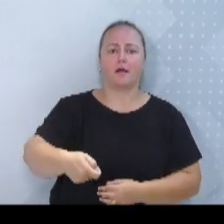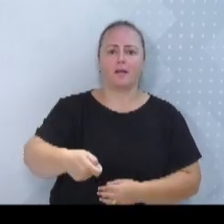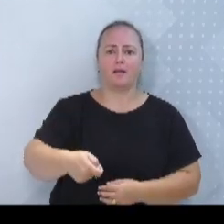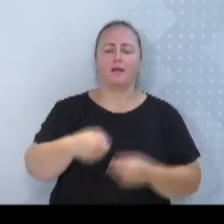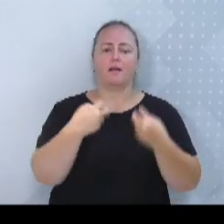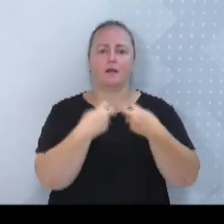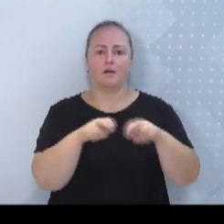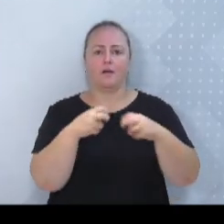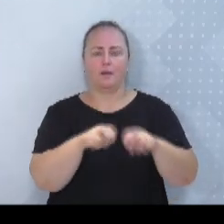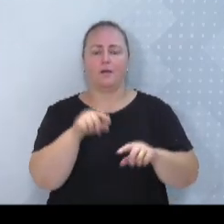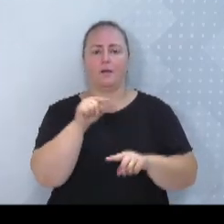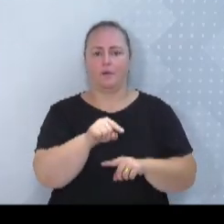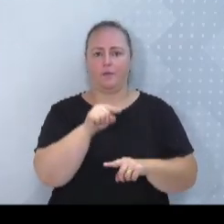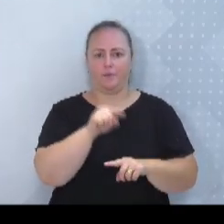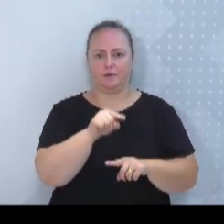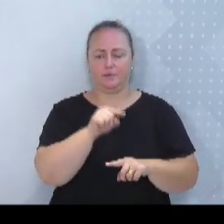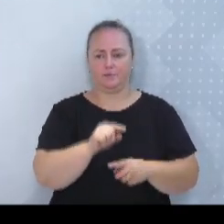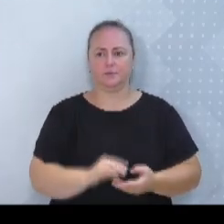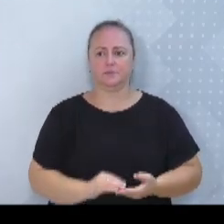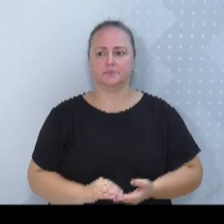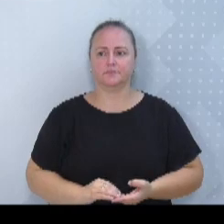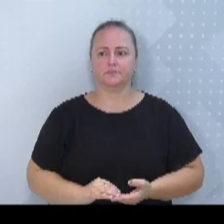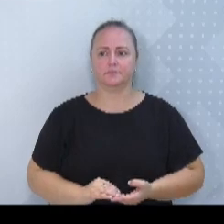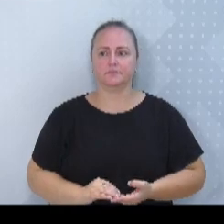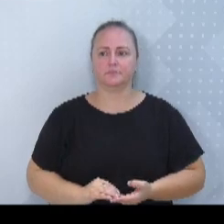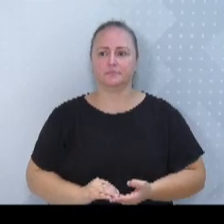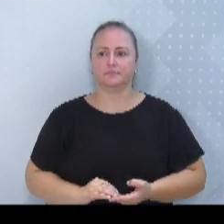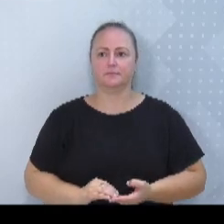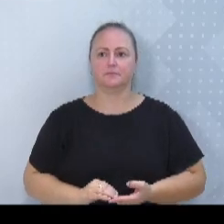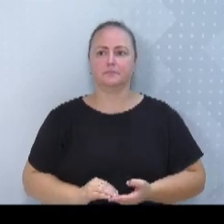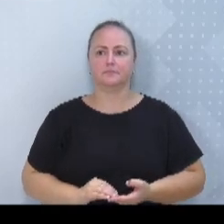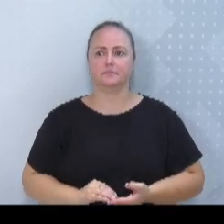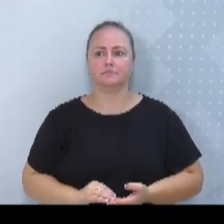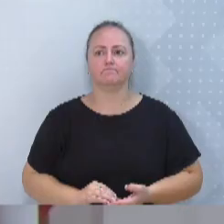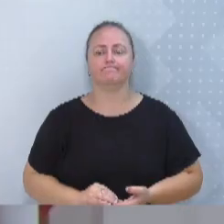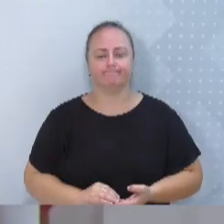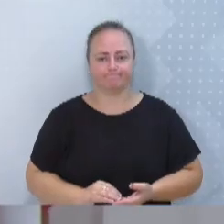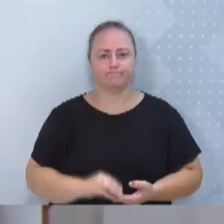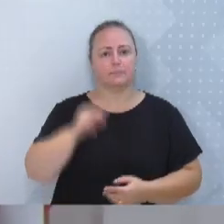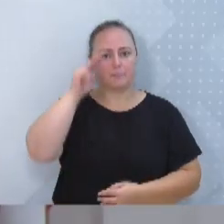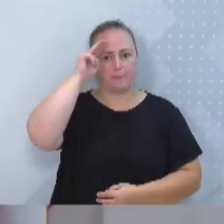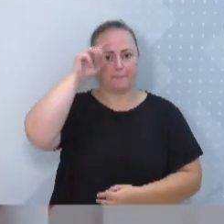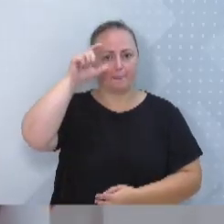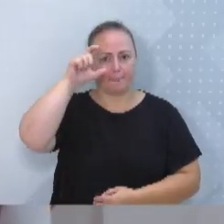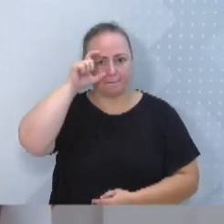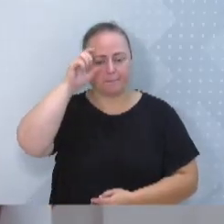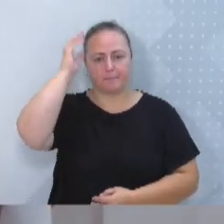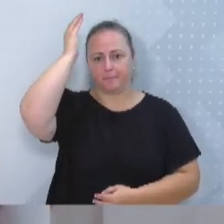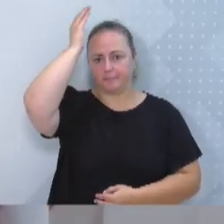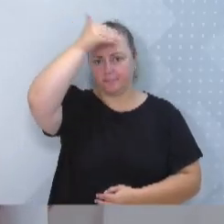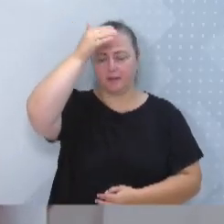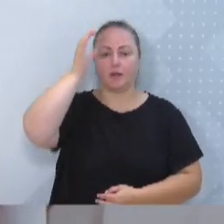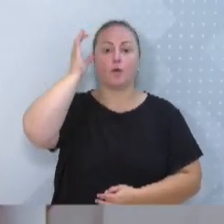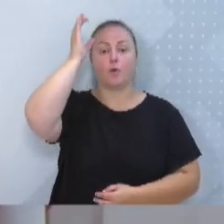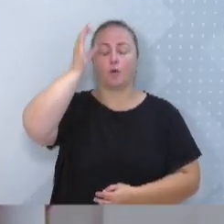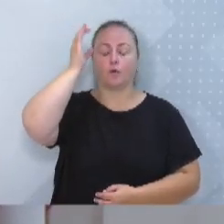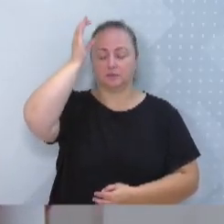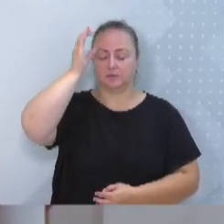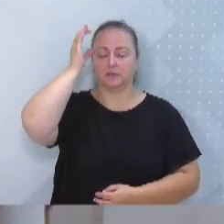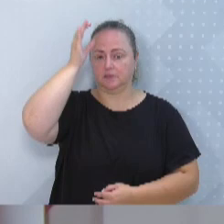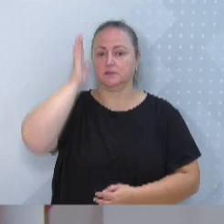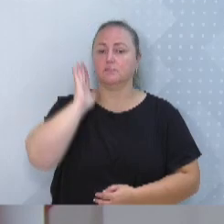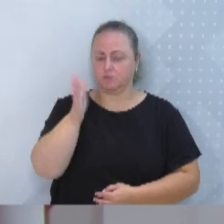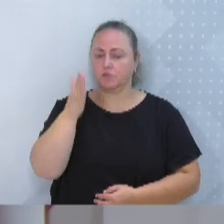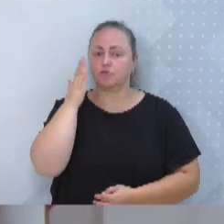recorrente, a vice-prefeita e o prefeito Mário estão cientes disso, já não é dessa gestão,